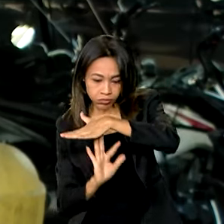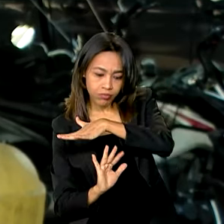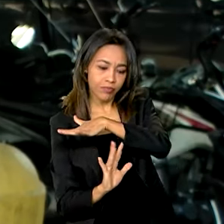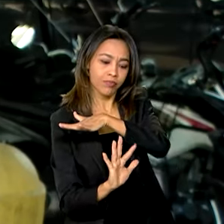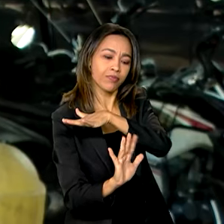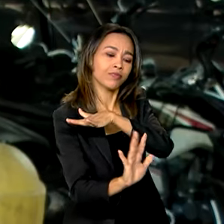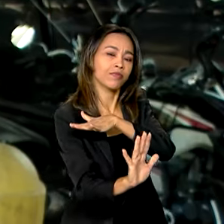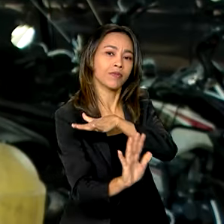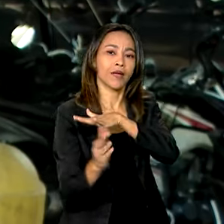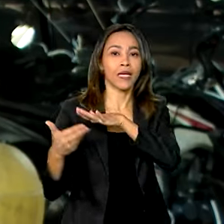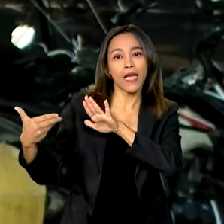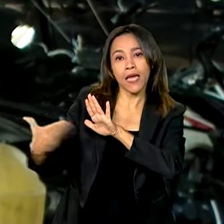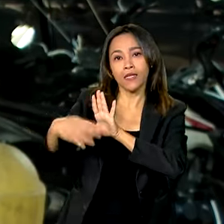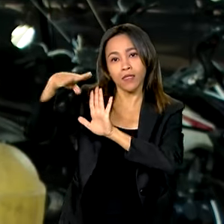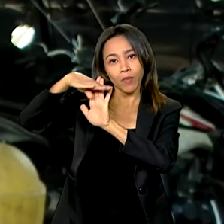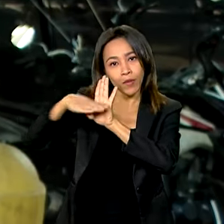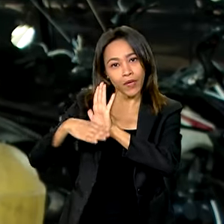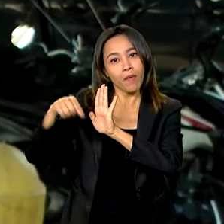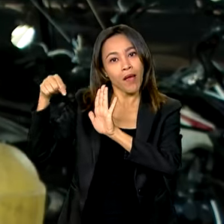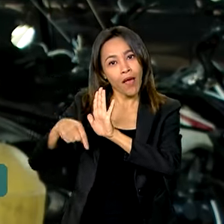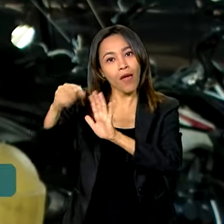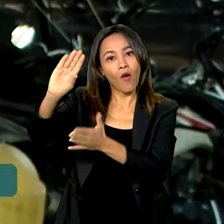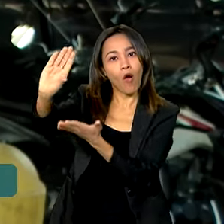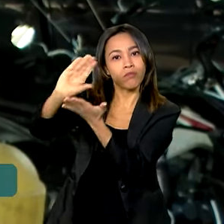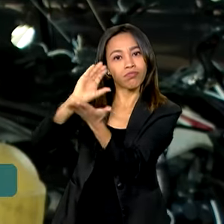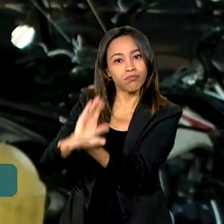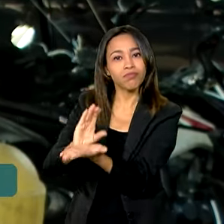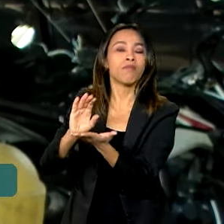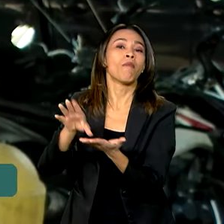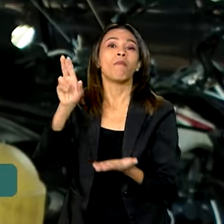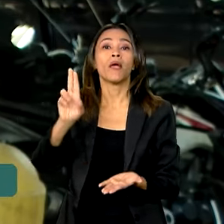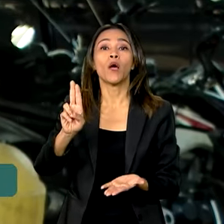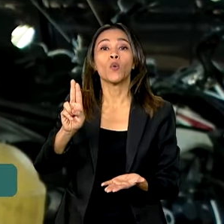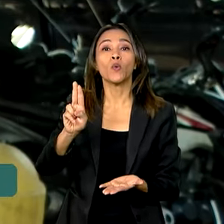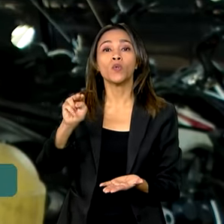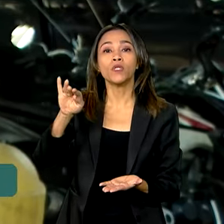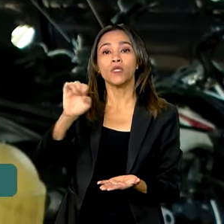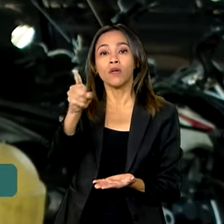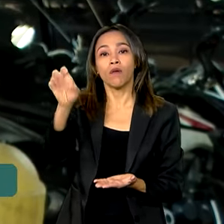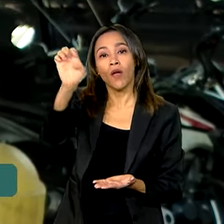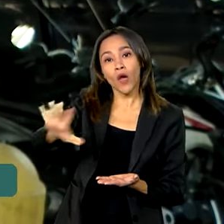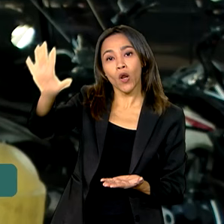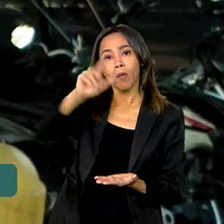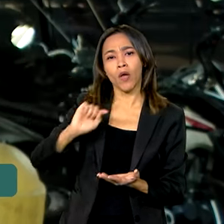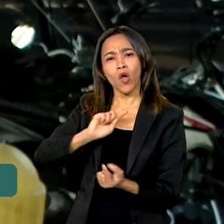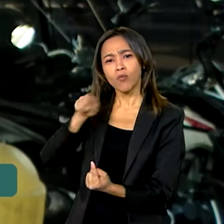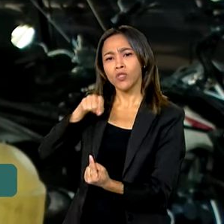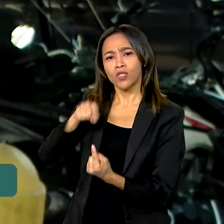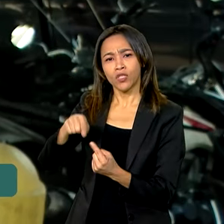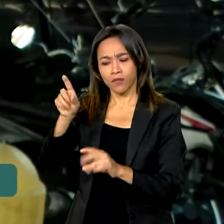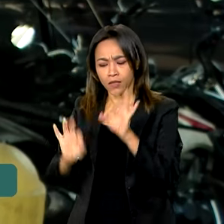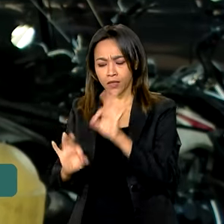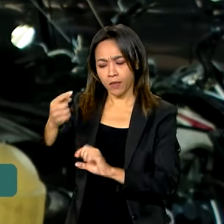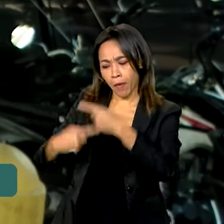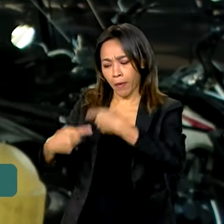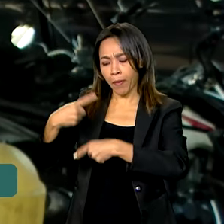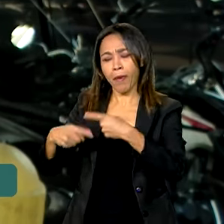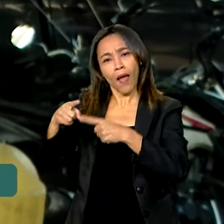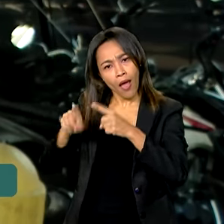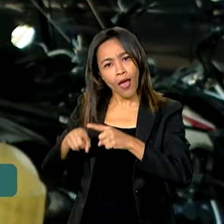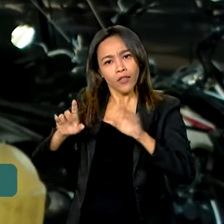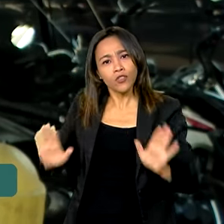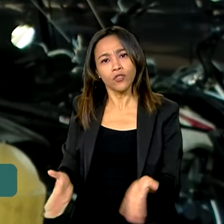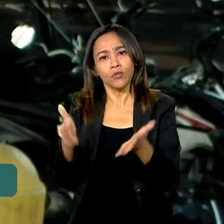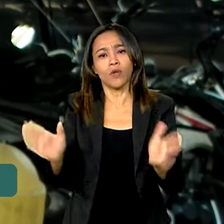Eurofront, financiado pela União Europeia. O documento deve estruturar políticas públicas sobre o tema. E o plano